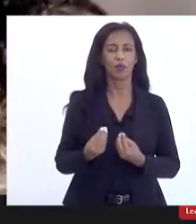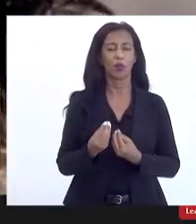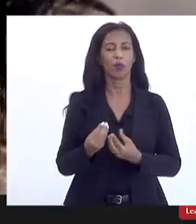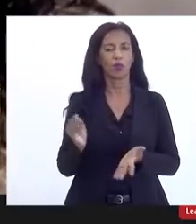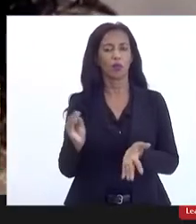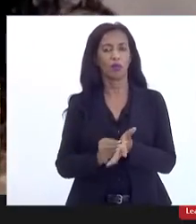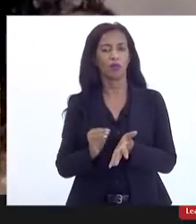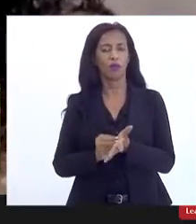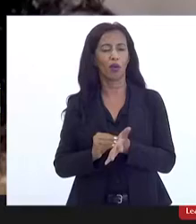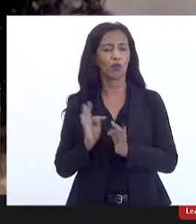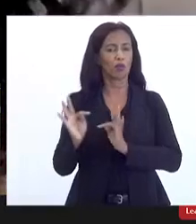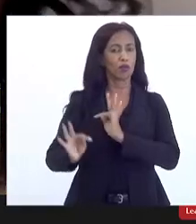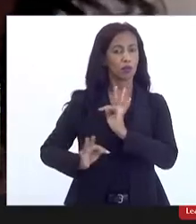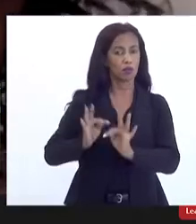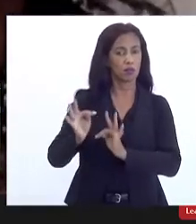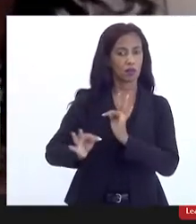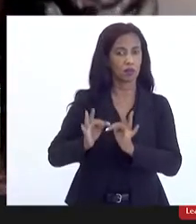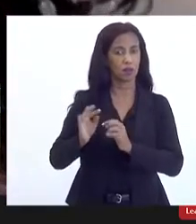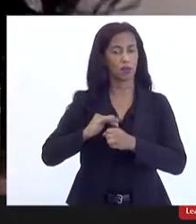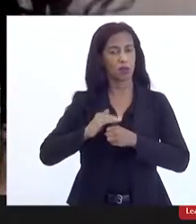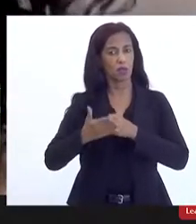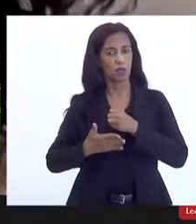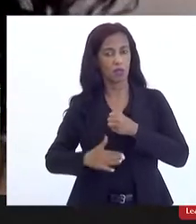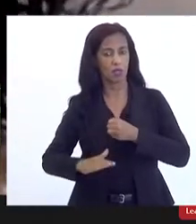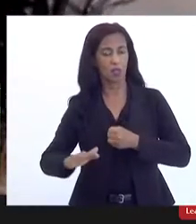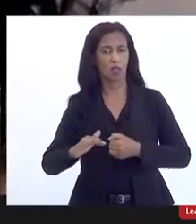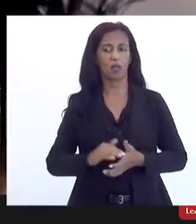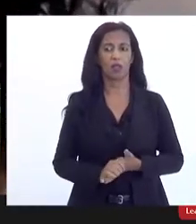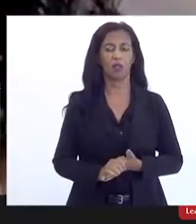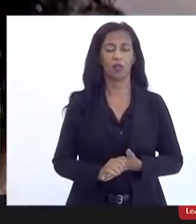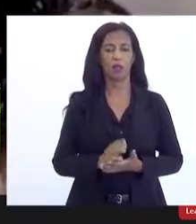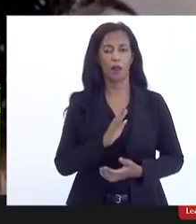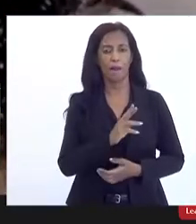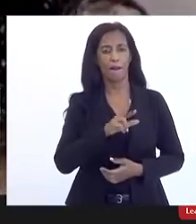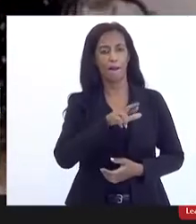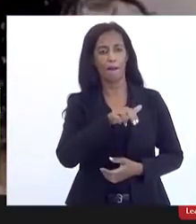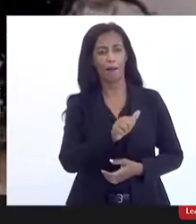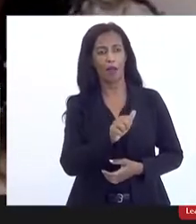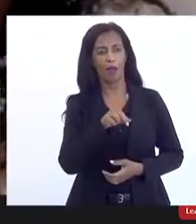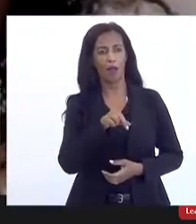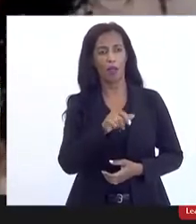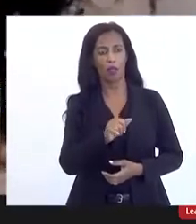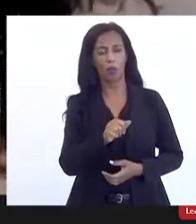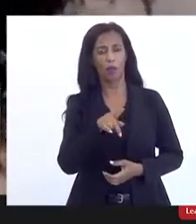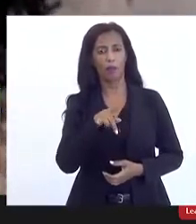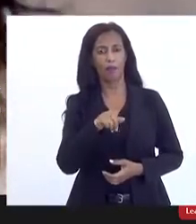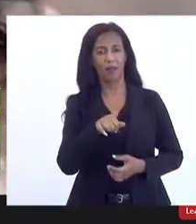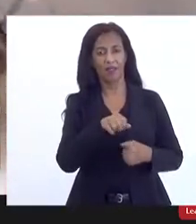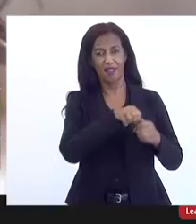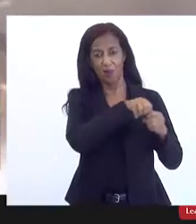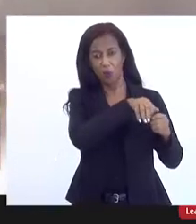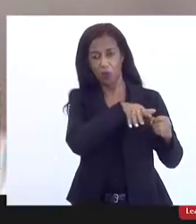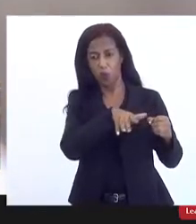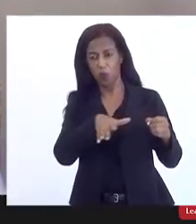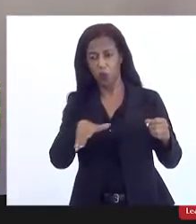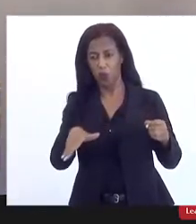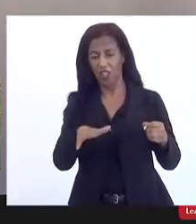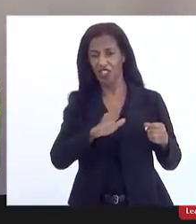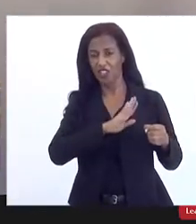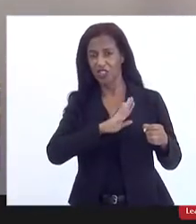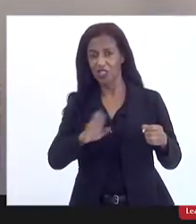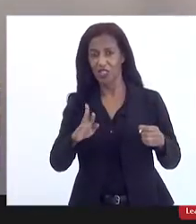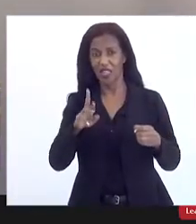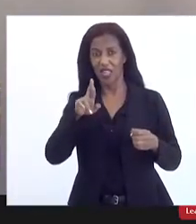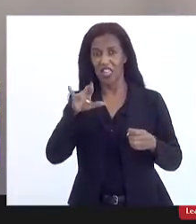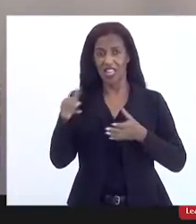tratamento desse esgoto sanitário de Barra do Piraí ele vai direto no Paraíba do Sul que abastece milhares